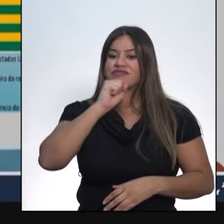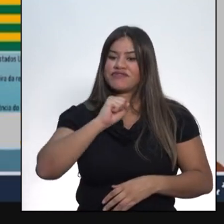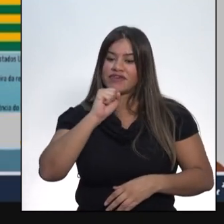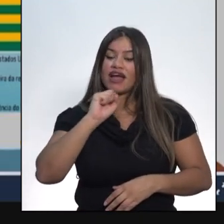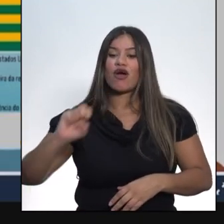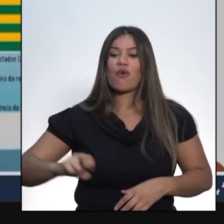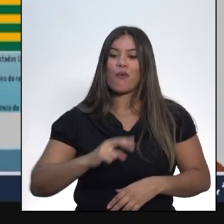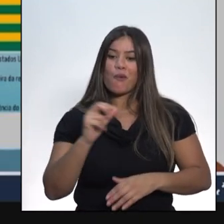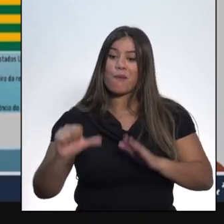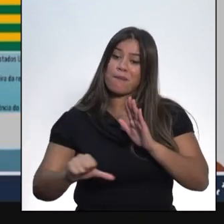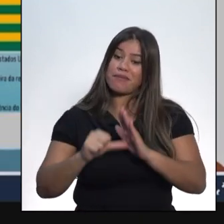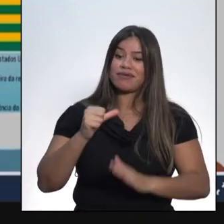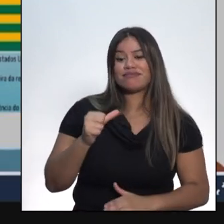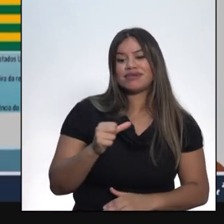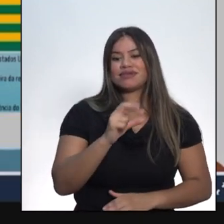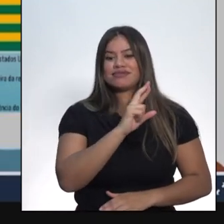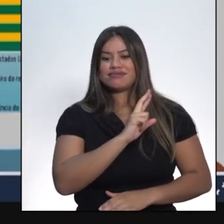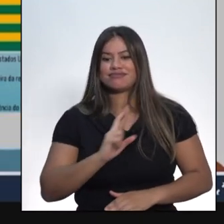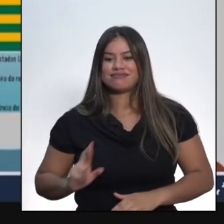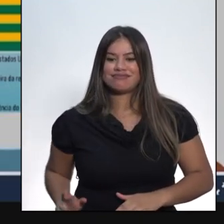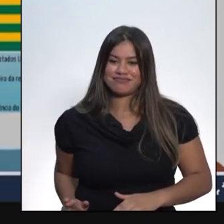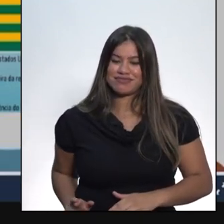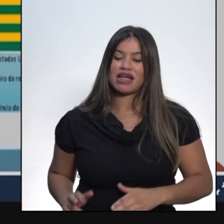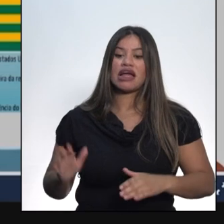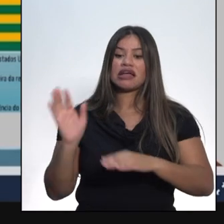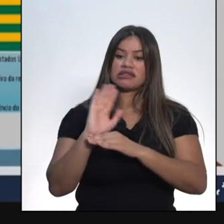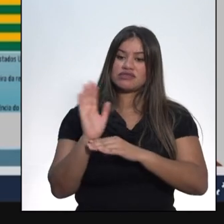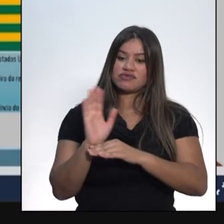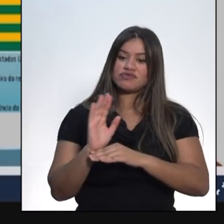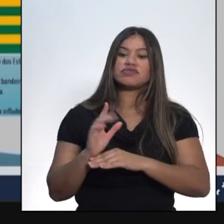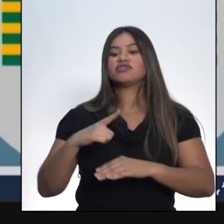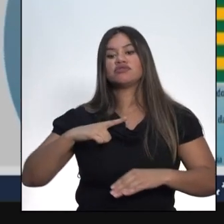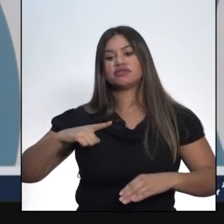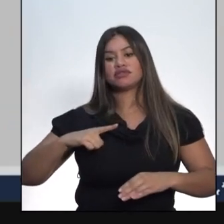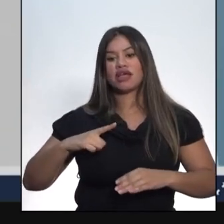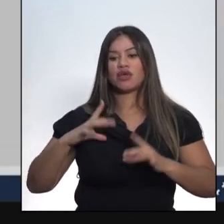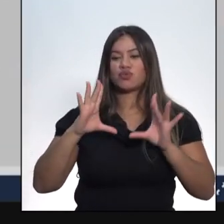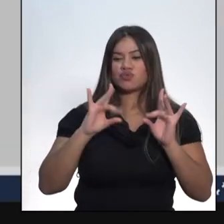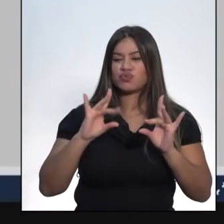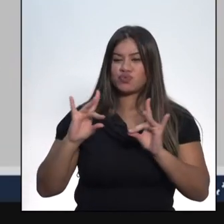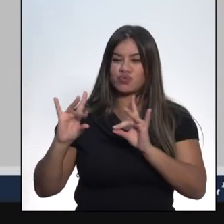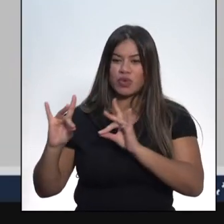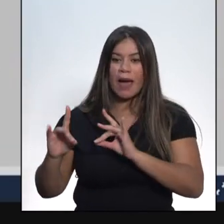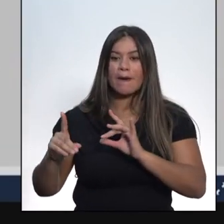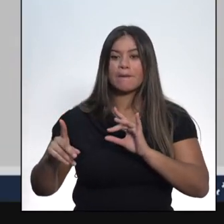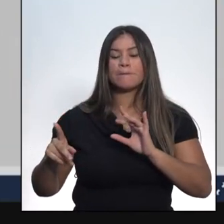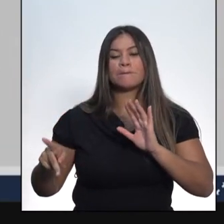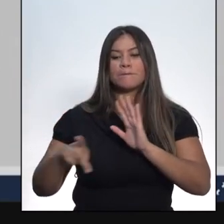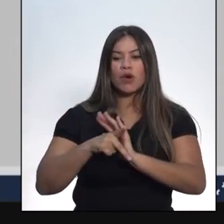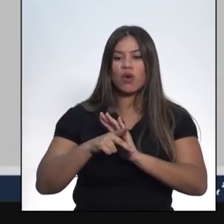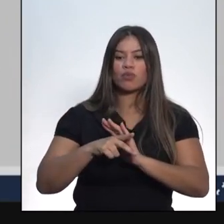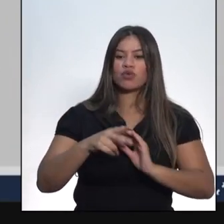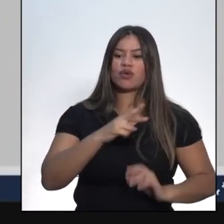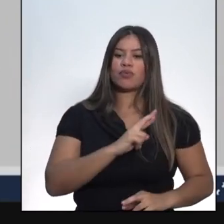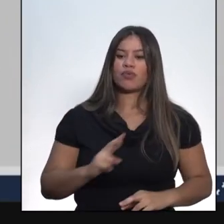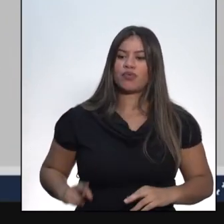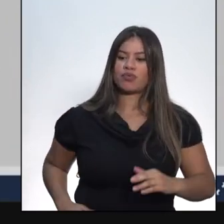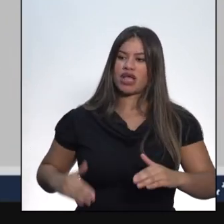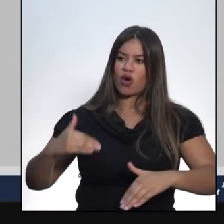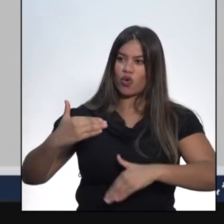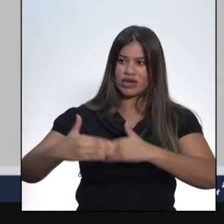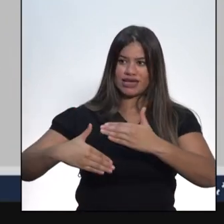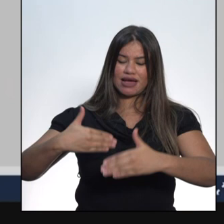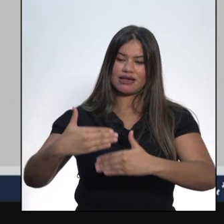República. Neste vídeo, nós iremos detalhar o funcionamento da República Oligárquica, também